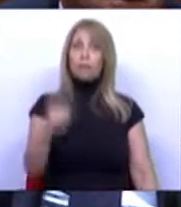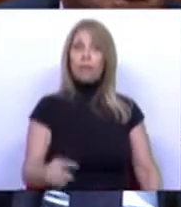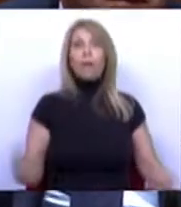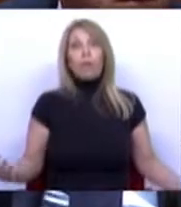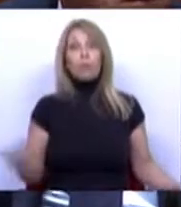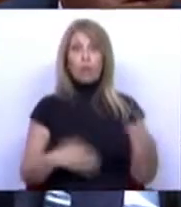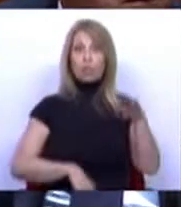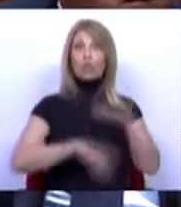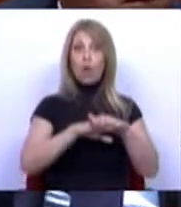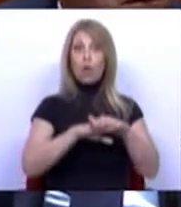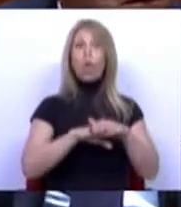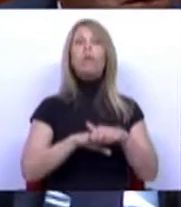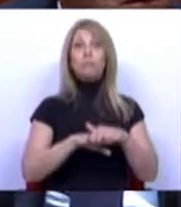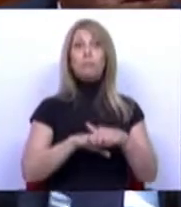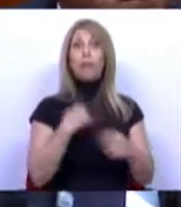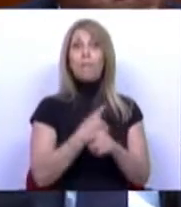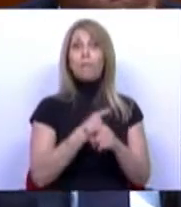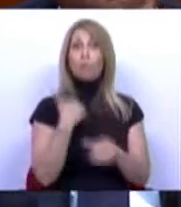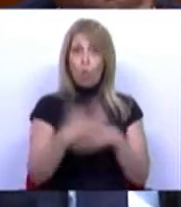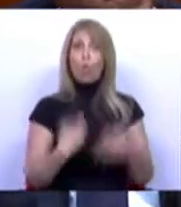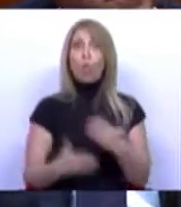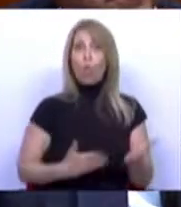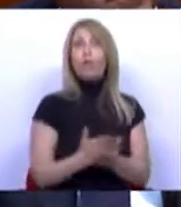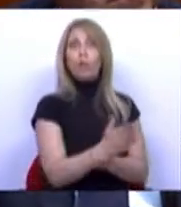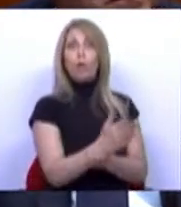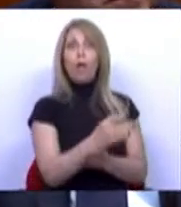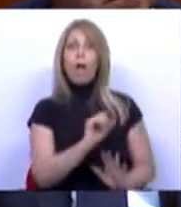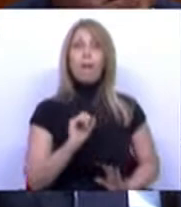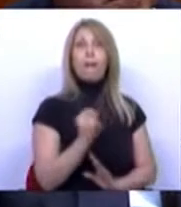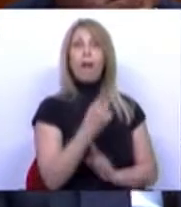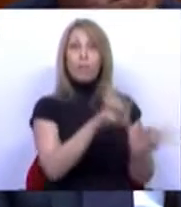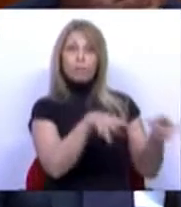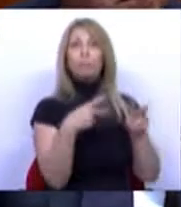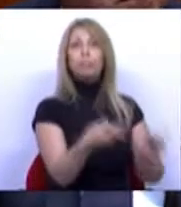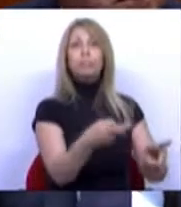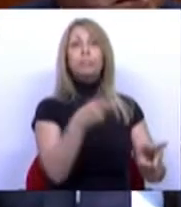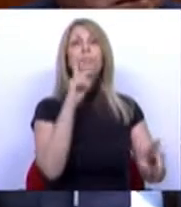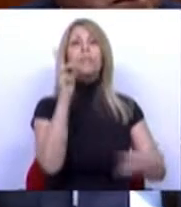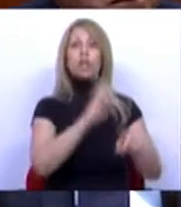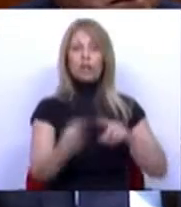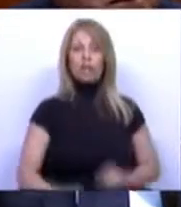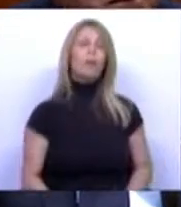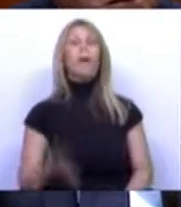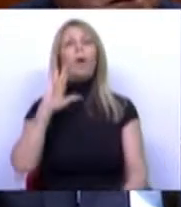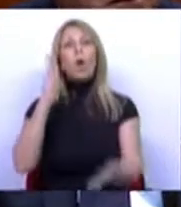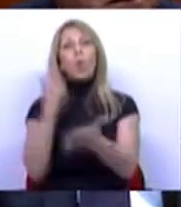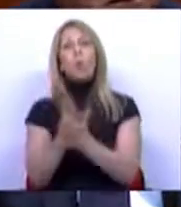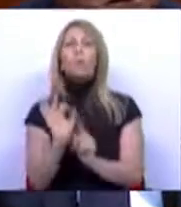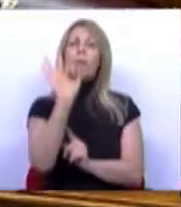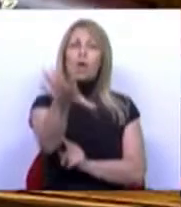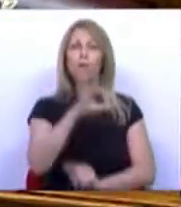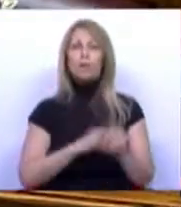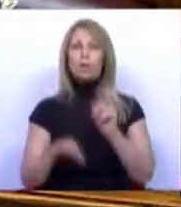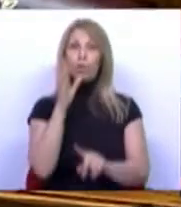cura está mesmo em continuar a avançar e a acelar a transição energética. Última nota, Sr. Deputado.